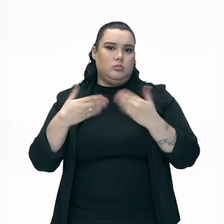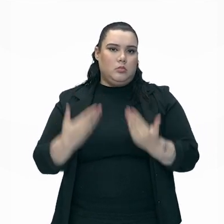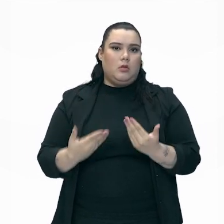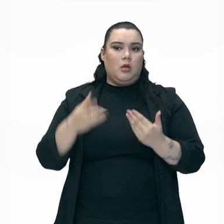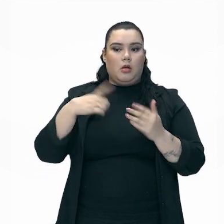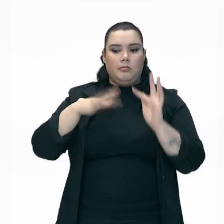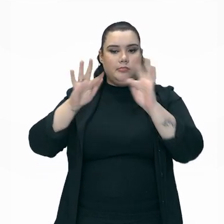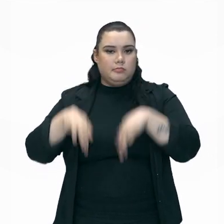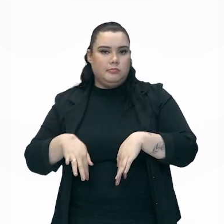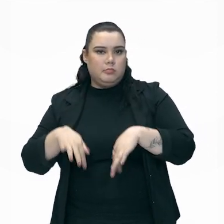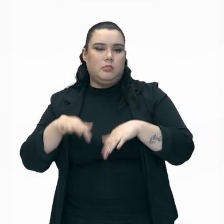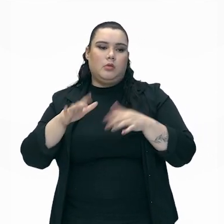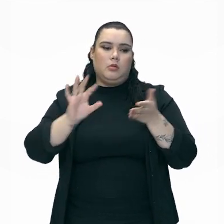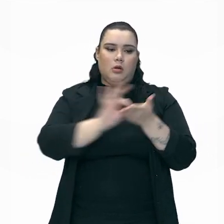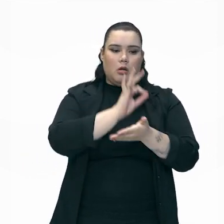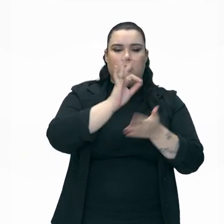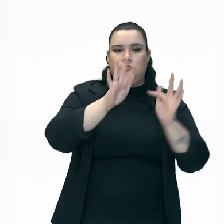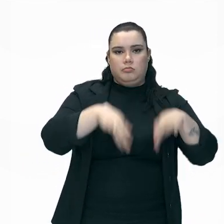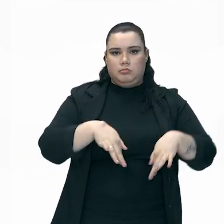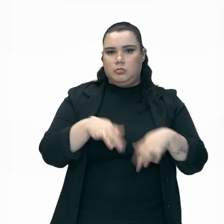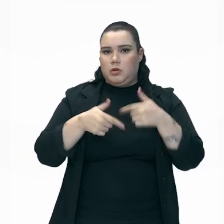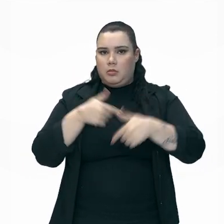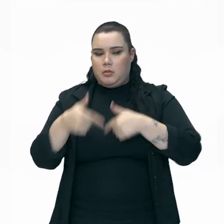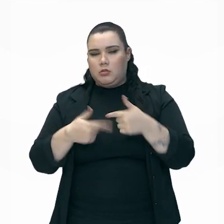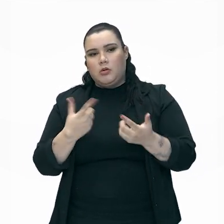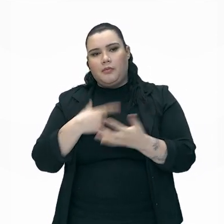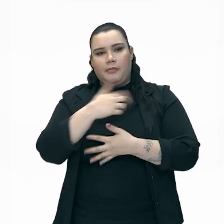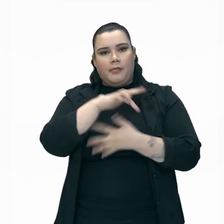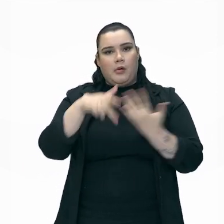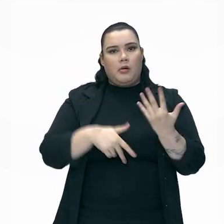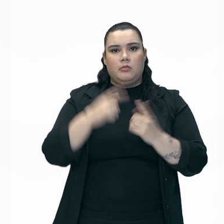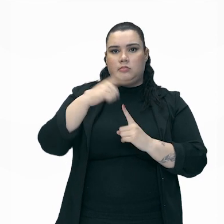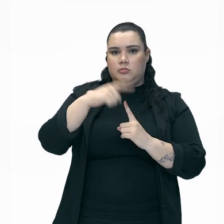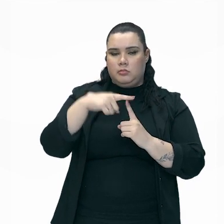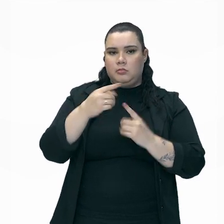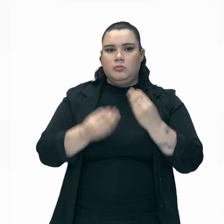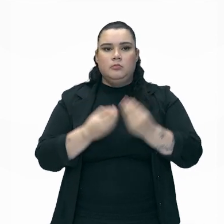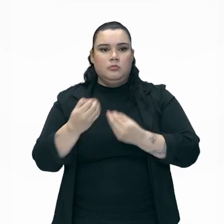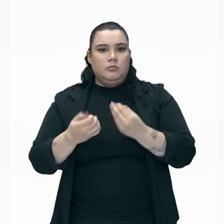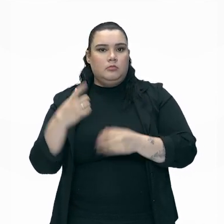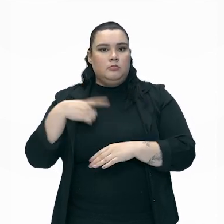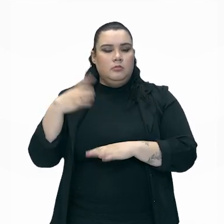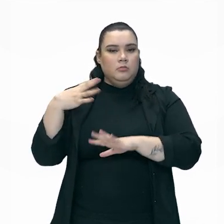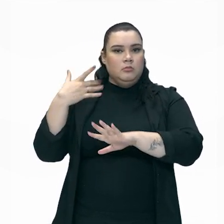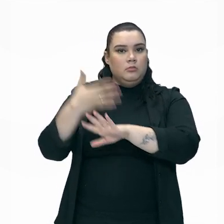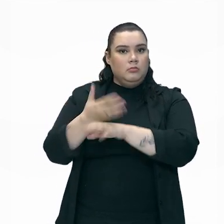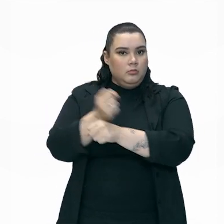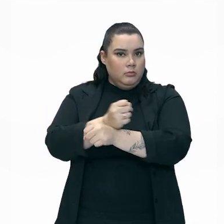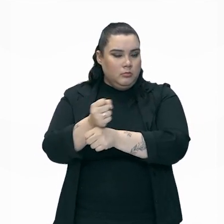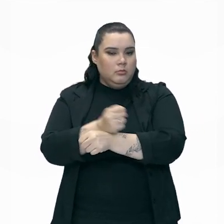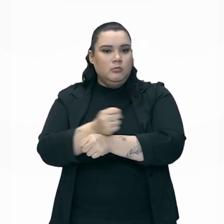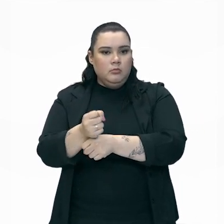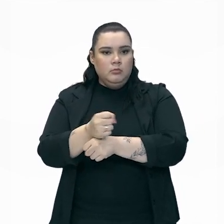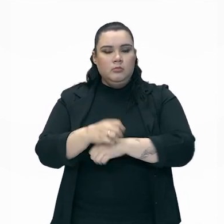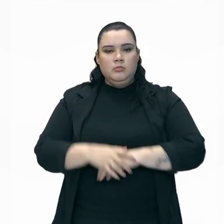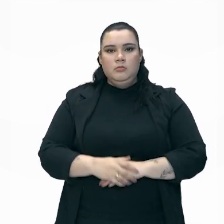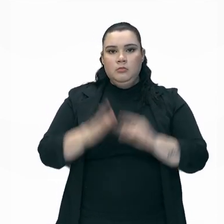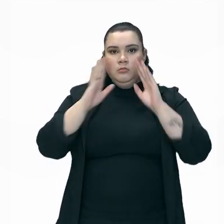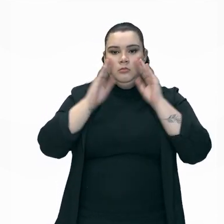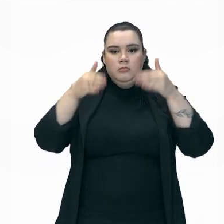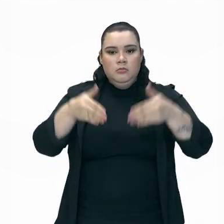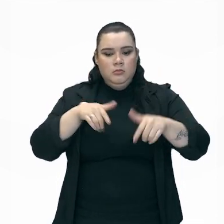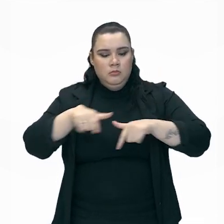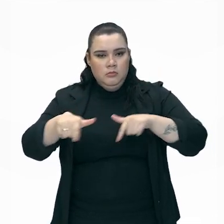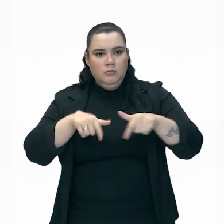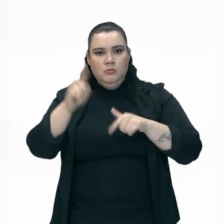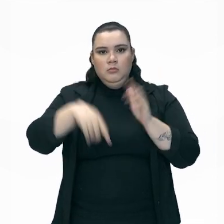acaba, acabou o contrato. Então existem essas formas de lidar aí ao longo do tempo. Então o trabalho em si, pessoal, ele é